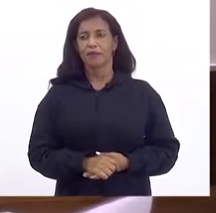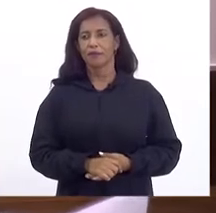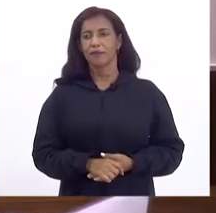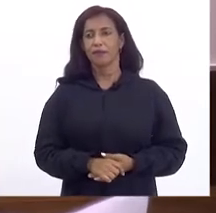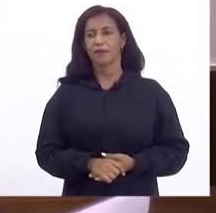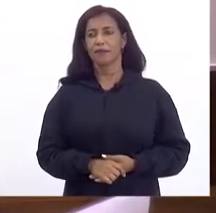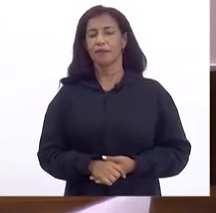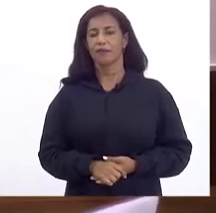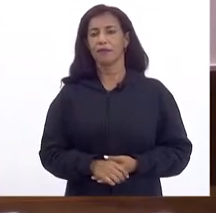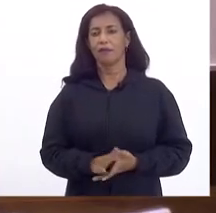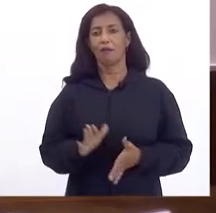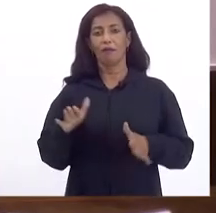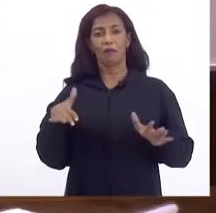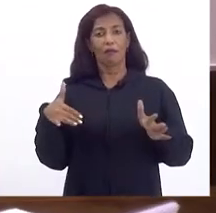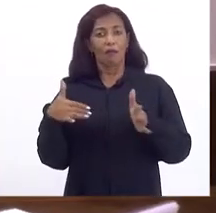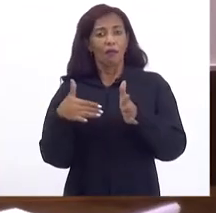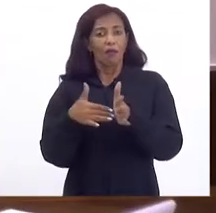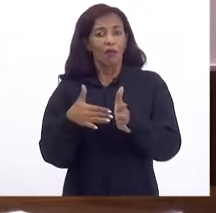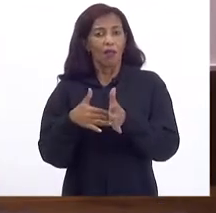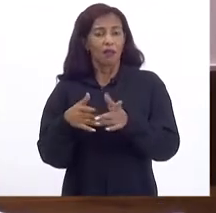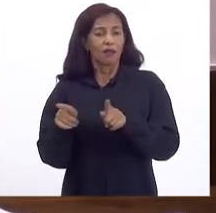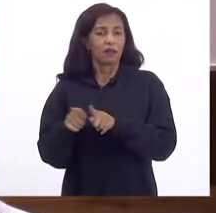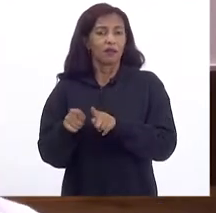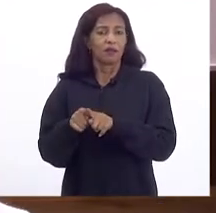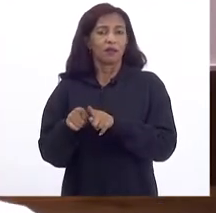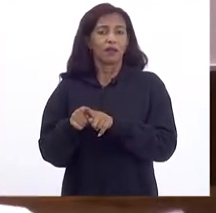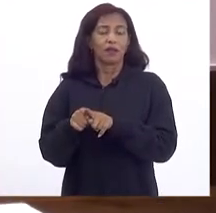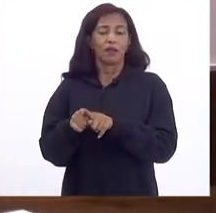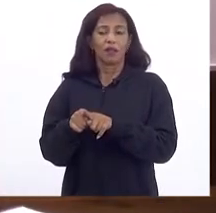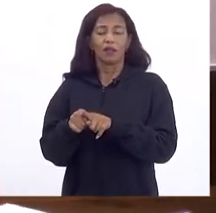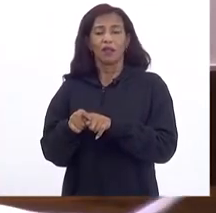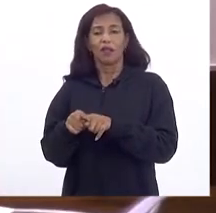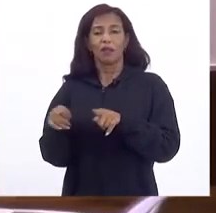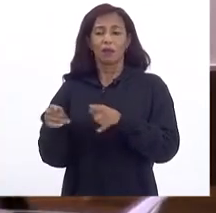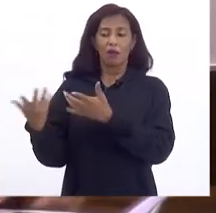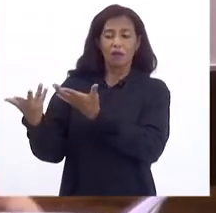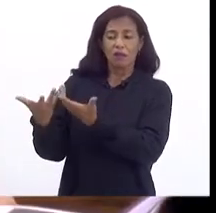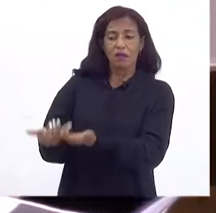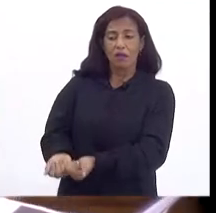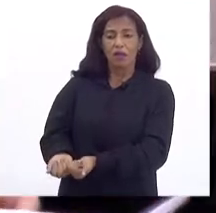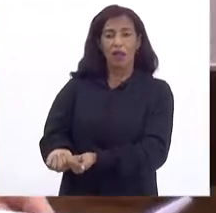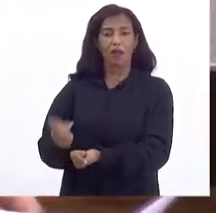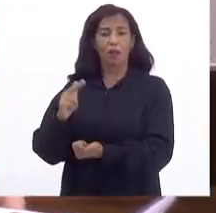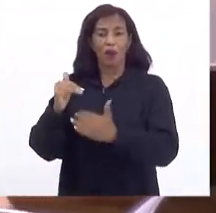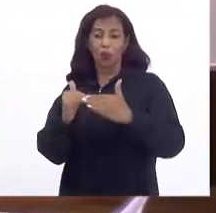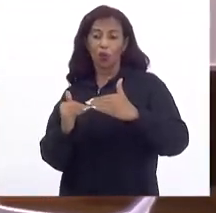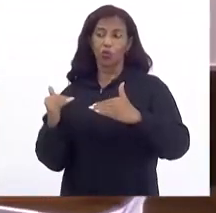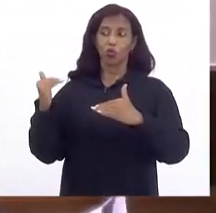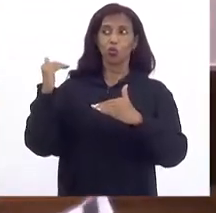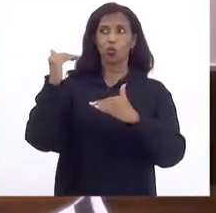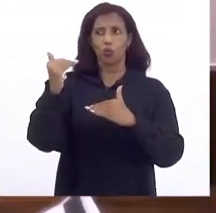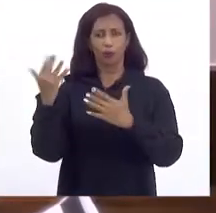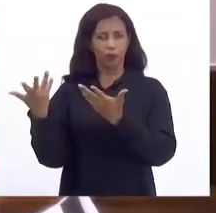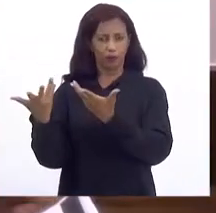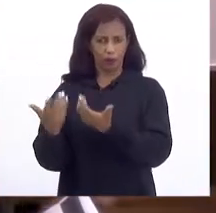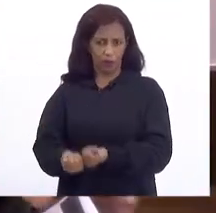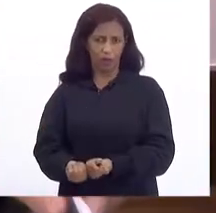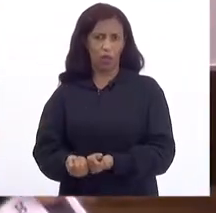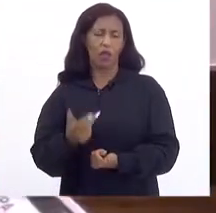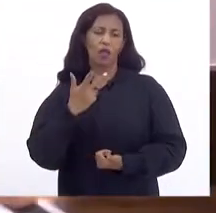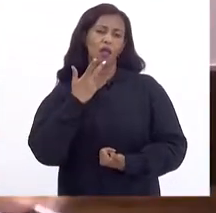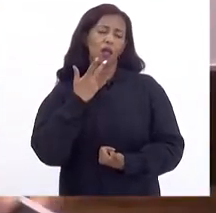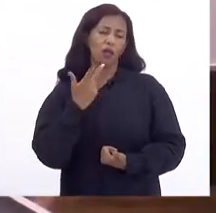Até subdimensionadas Mas nunca Superdimensionadas Então Esse é o comentário Que eu queria